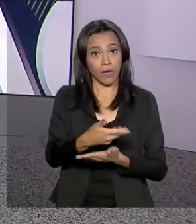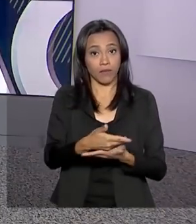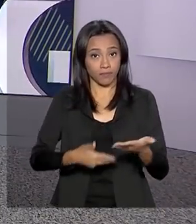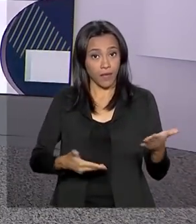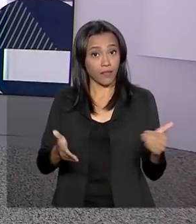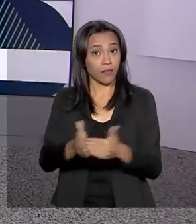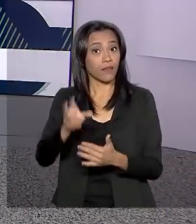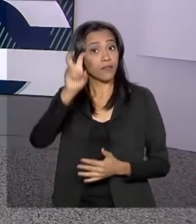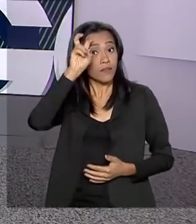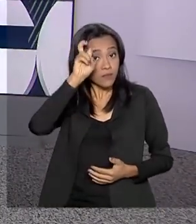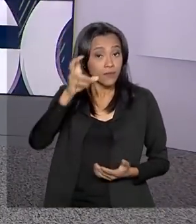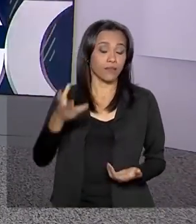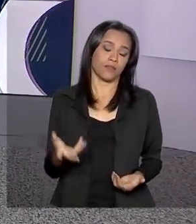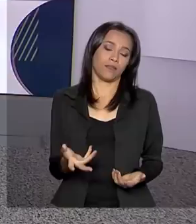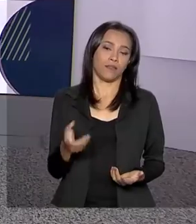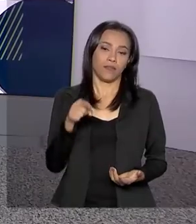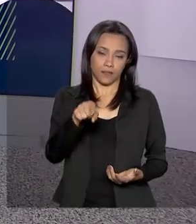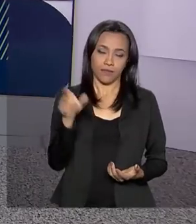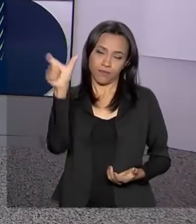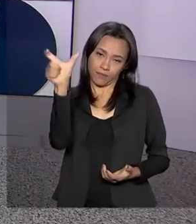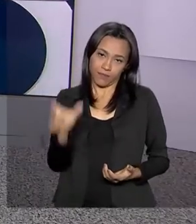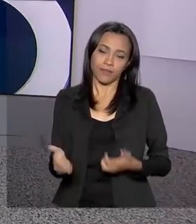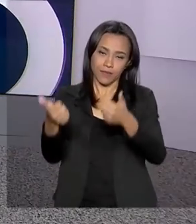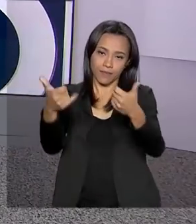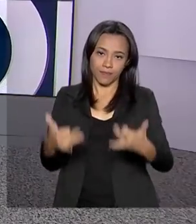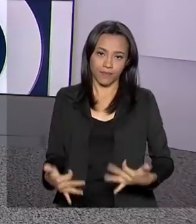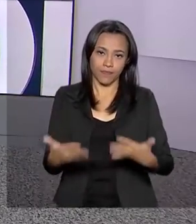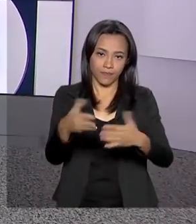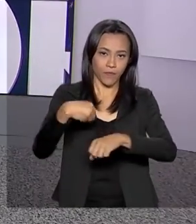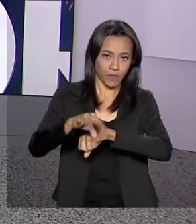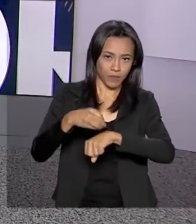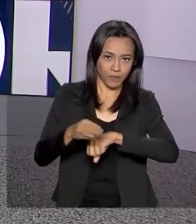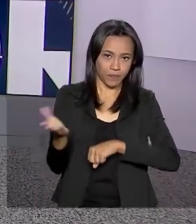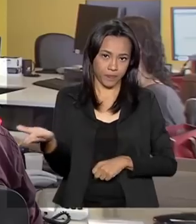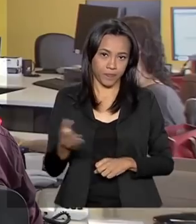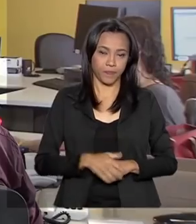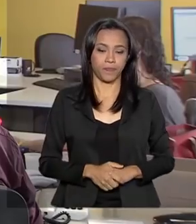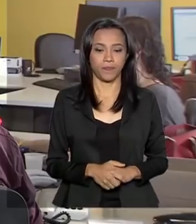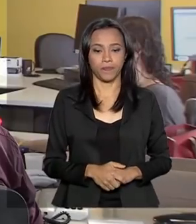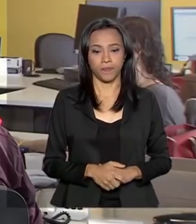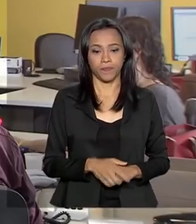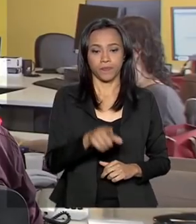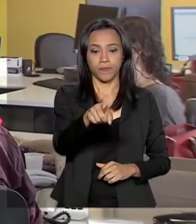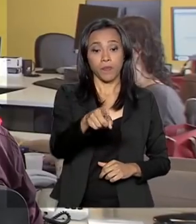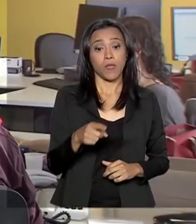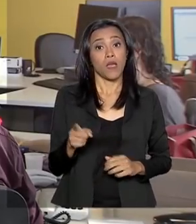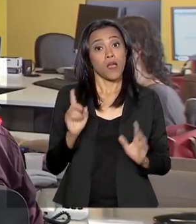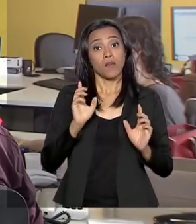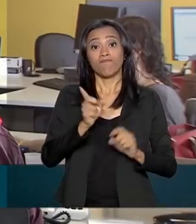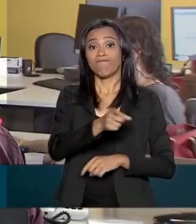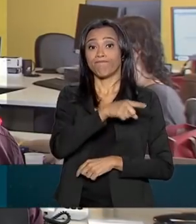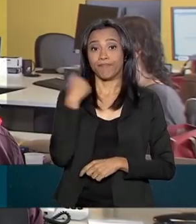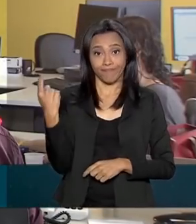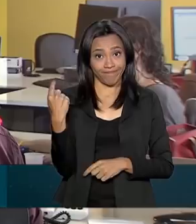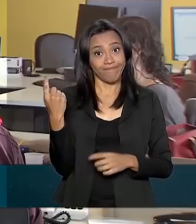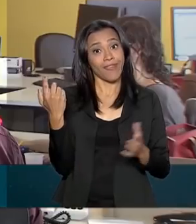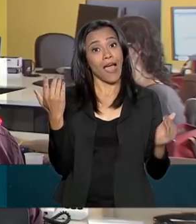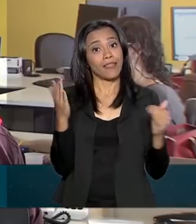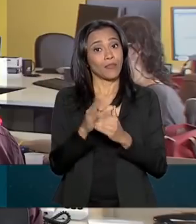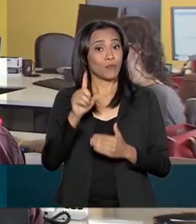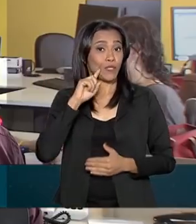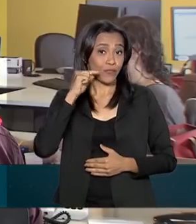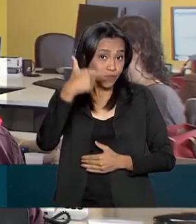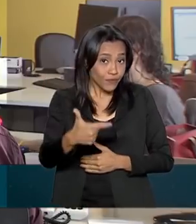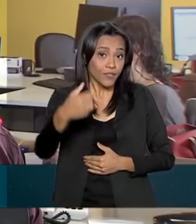-feira. O repórter Marcelo Castilho tem outras informações. O prazo termina no dia 23, só que a maioria